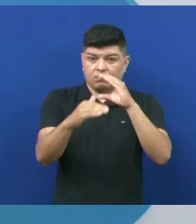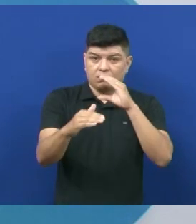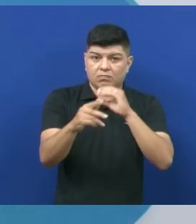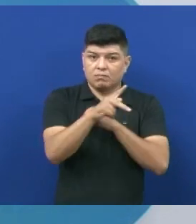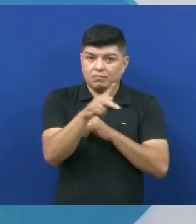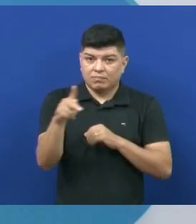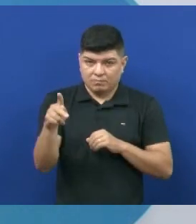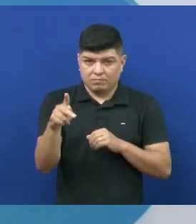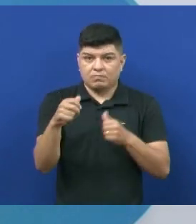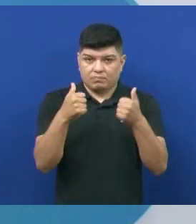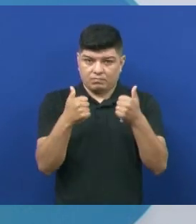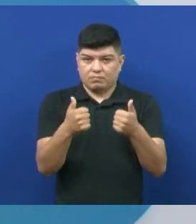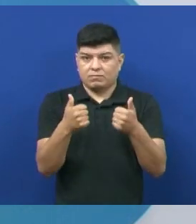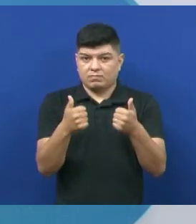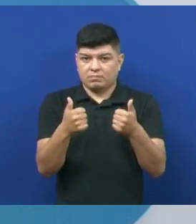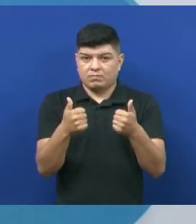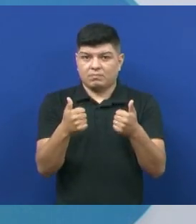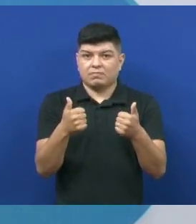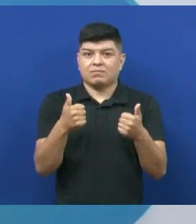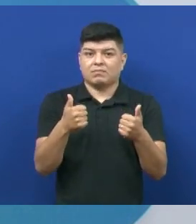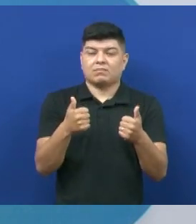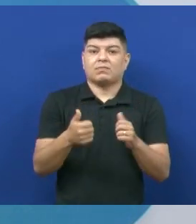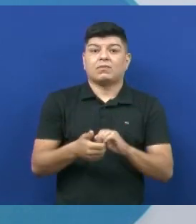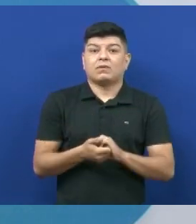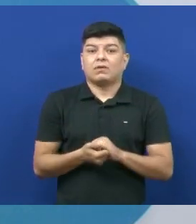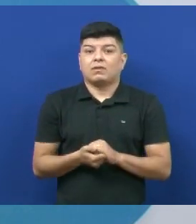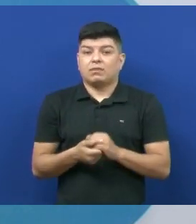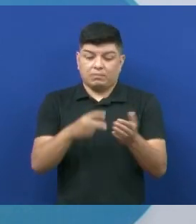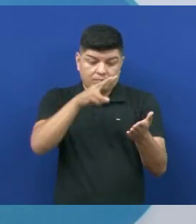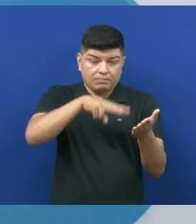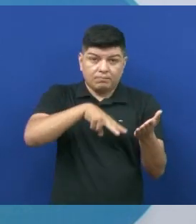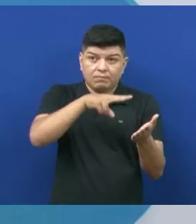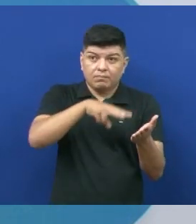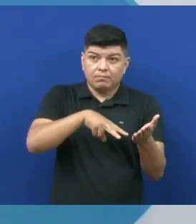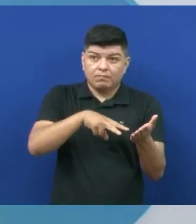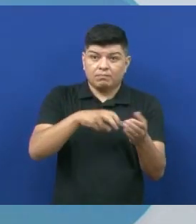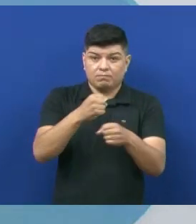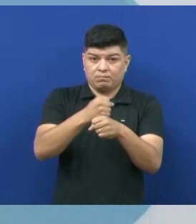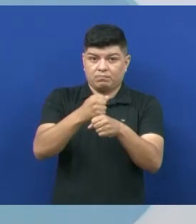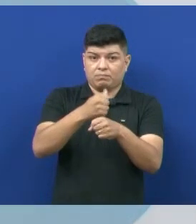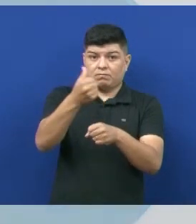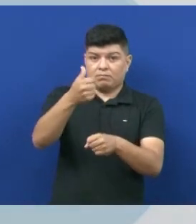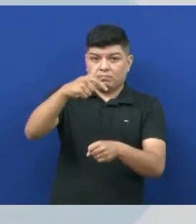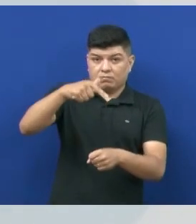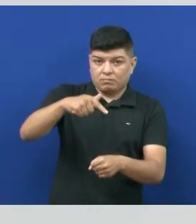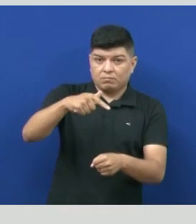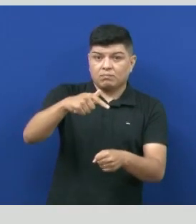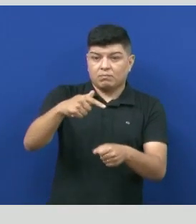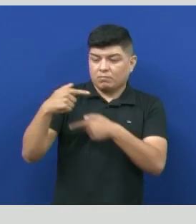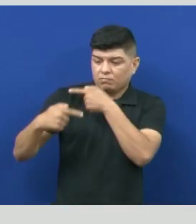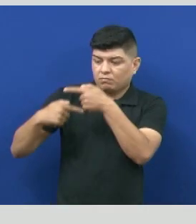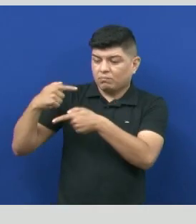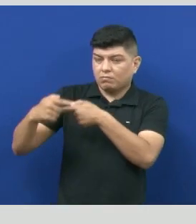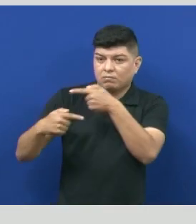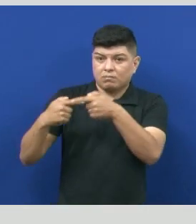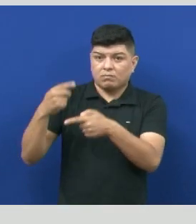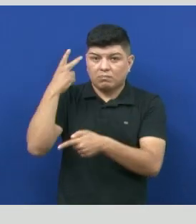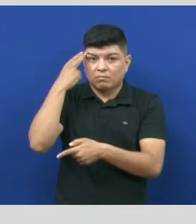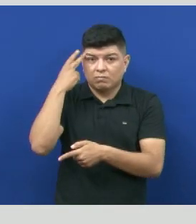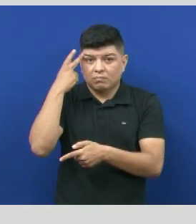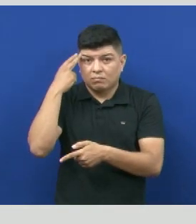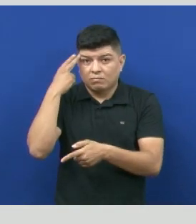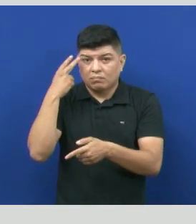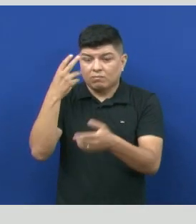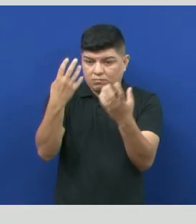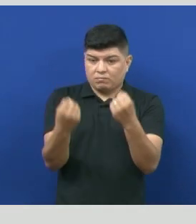professor e vamos ver como é que faz aí. Vamos fazer a leitura. No século XVII, a geração espontânea ainda era aceita por